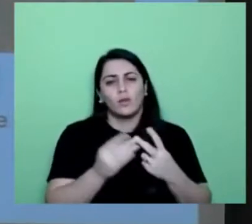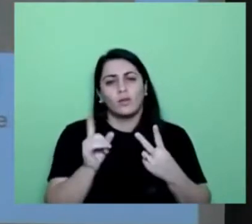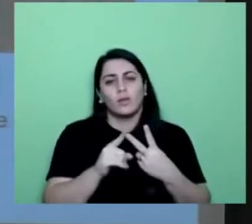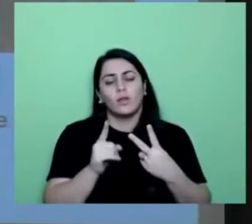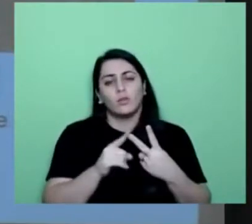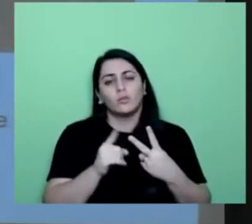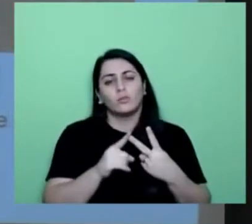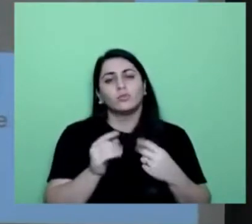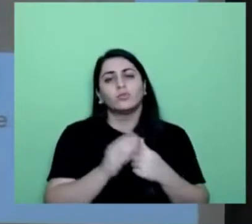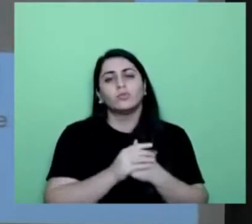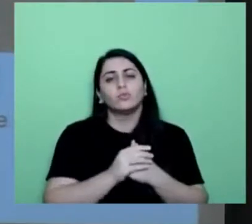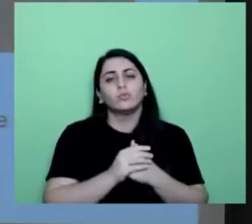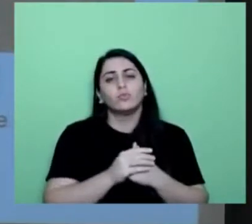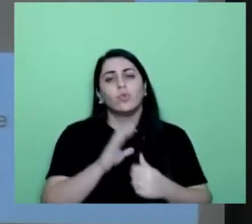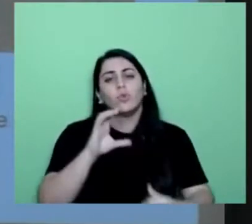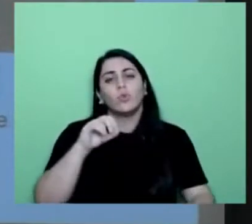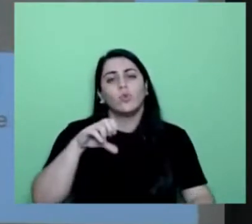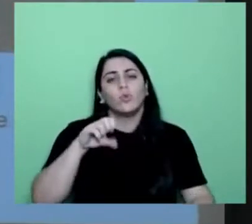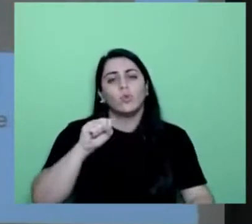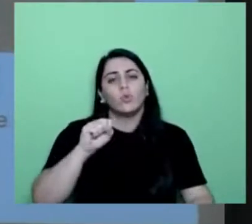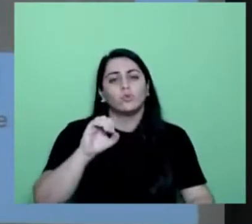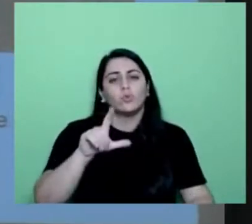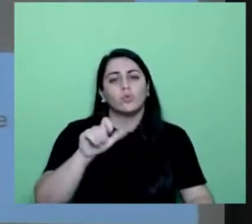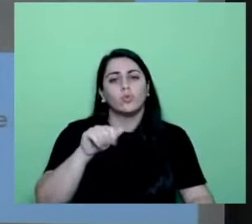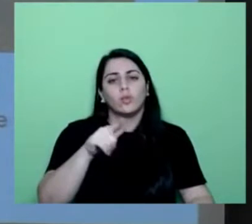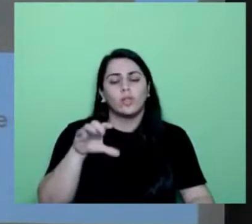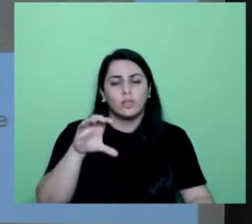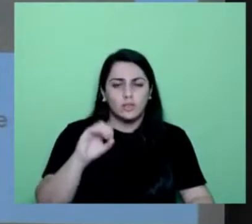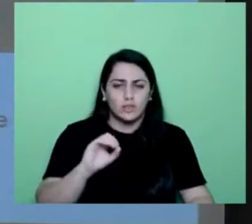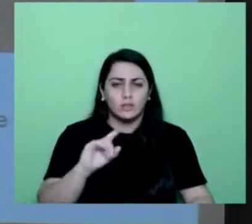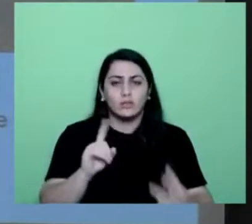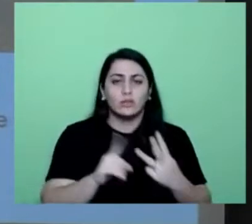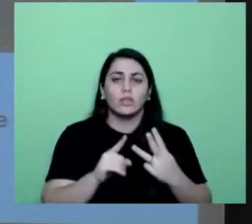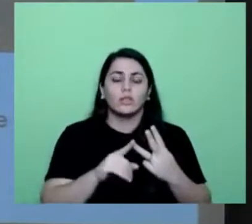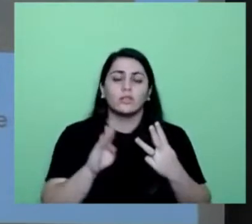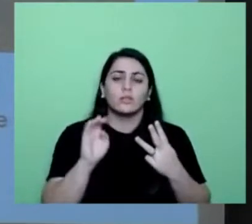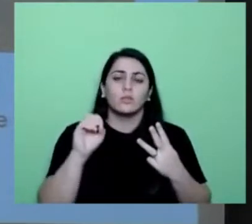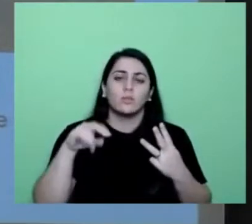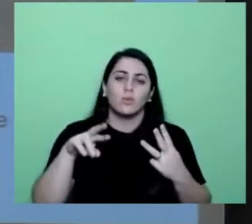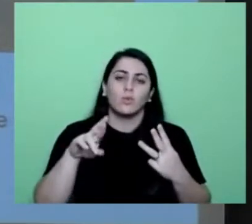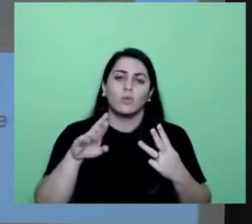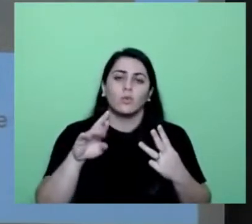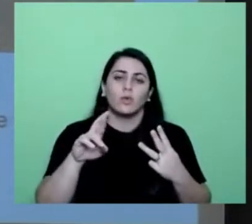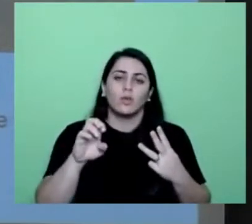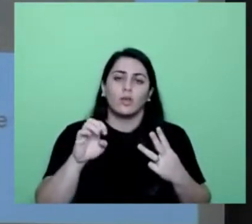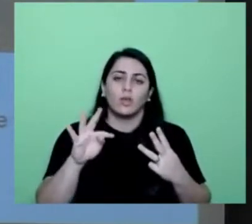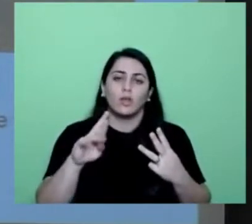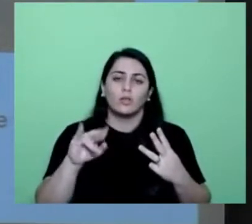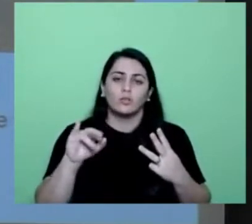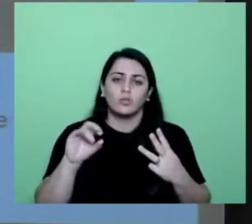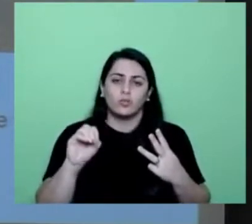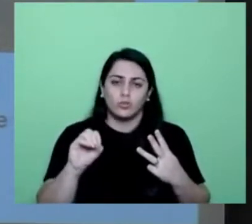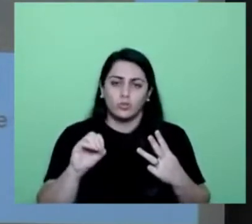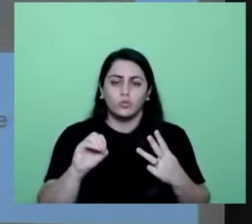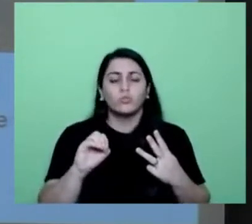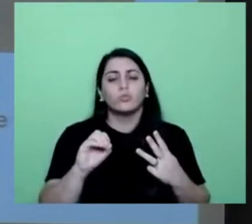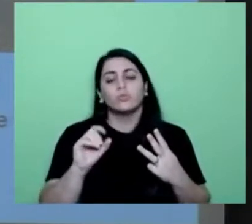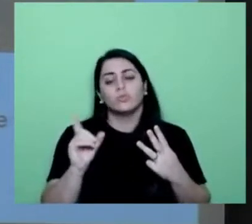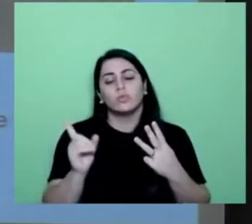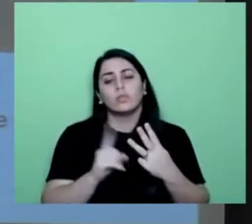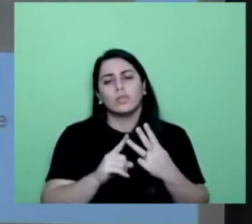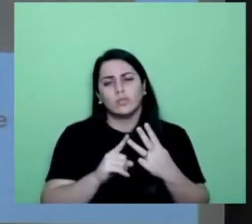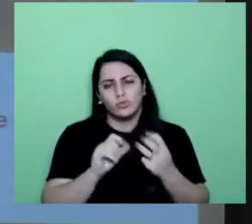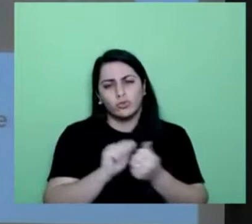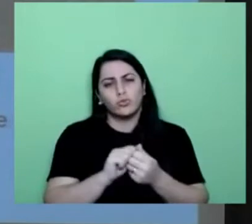O terceiro núcleo, Bom Retiro e Santa Cecília. Hoje, provavelmente, se nós mapearmos, é a situação mais